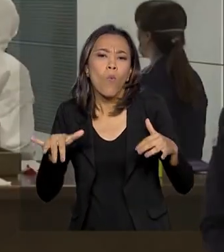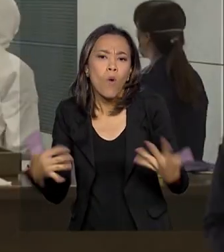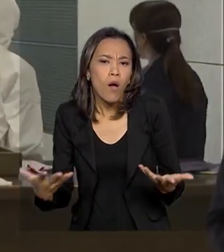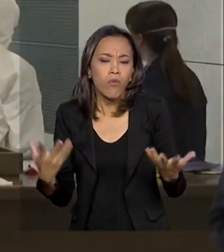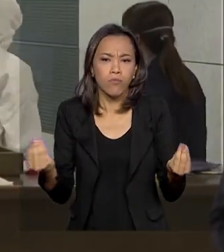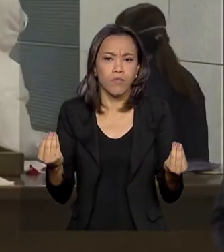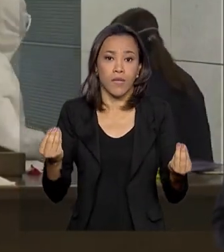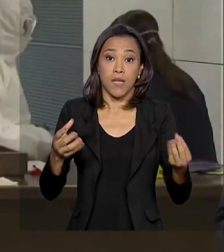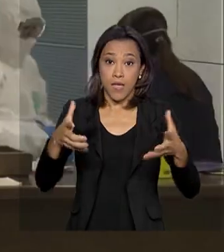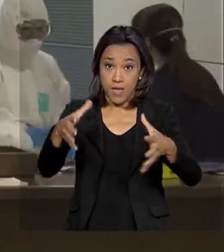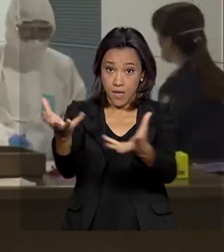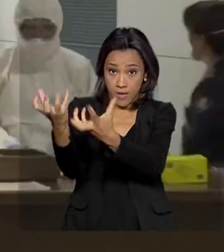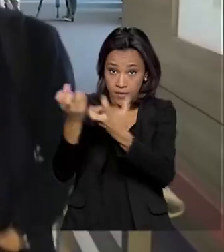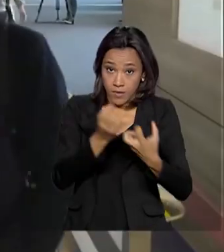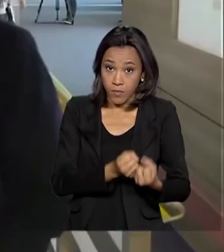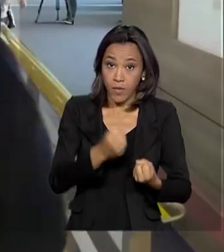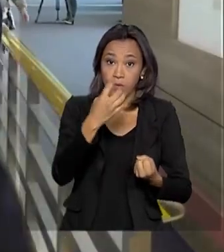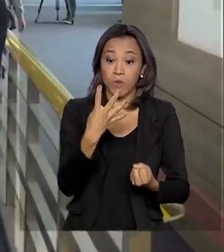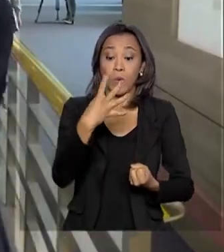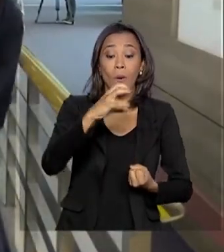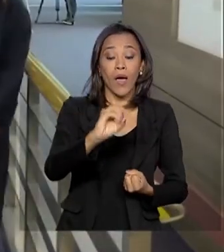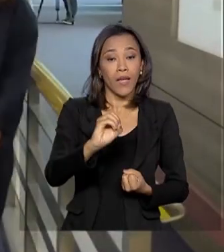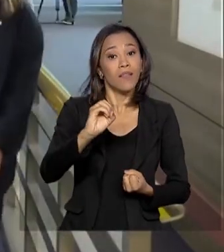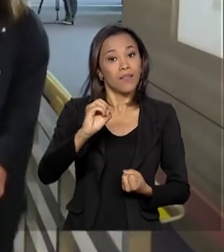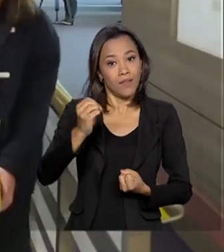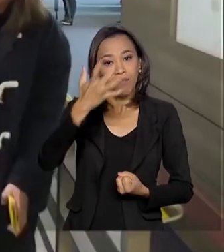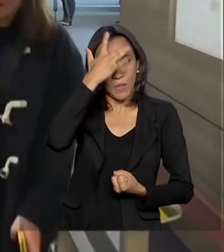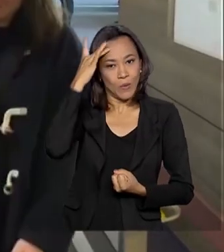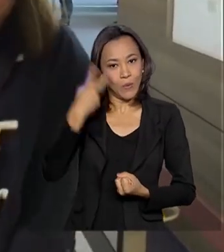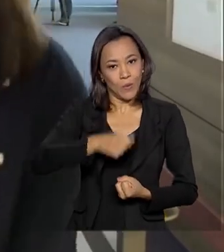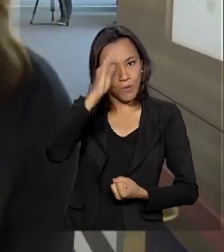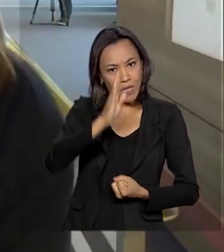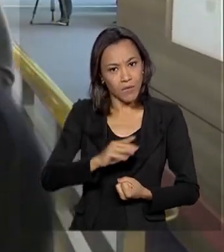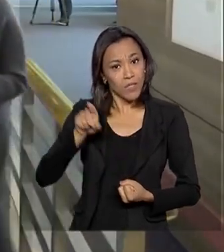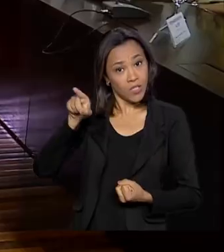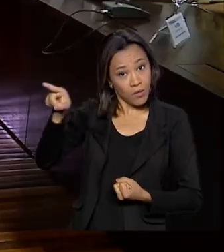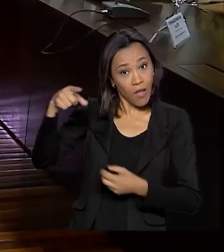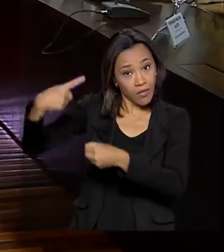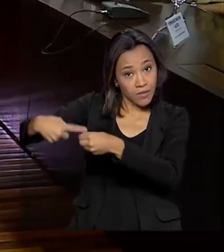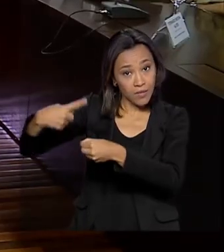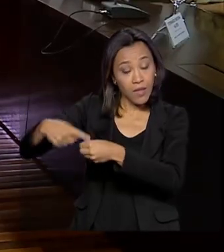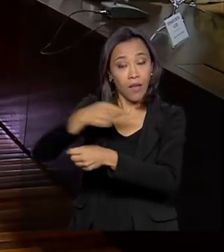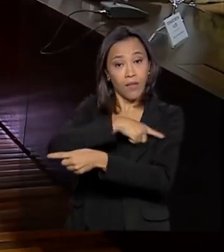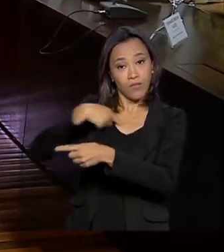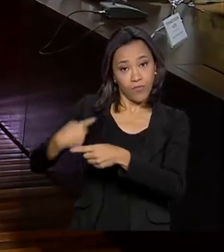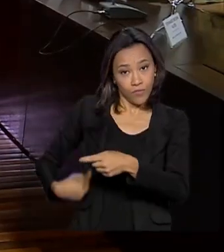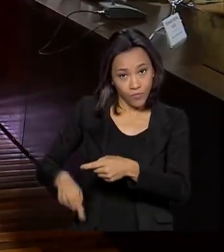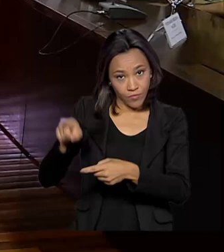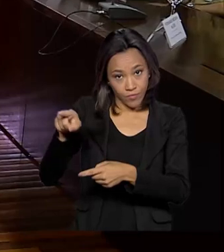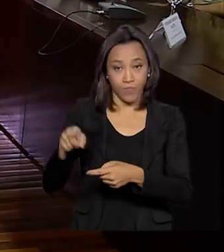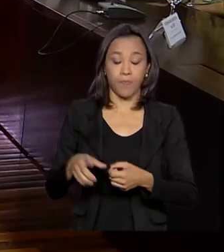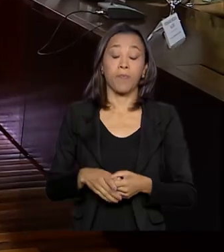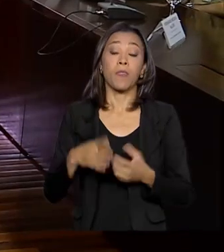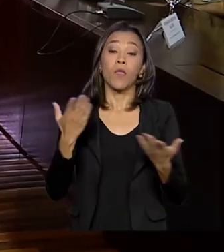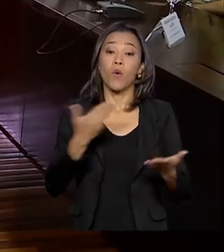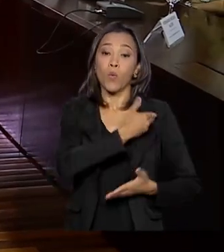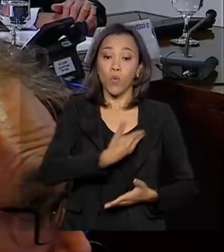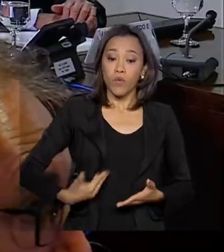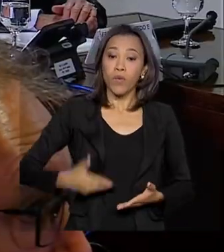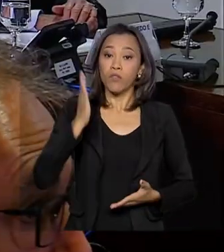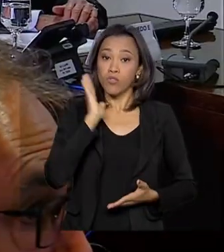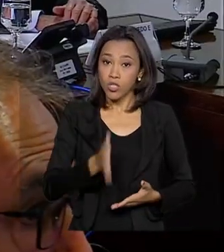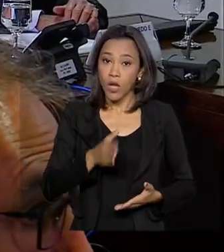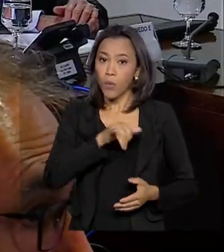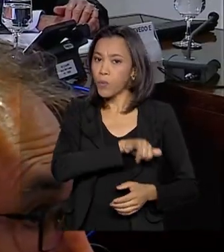os cerca de 40 brasileiros que estão em Wuhan, epicentro do coronavírus. O governo já abriu licitação para fretar um